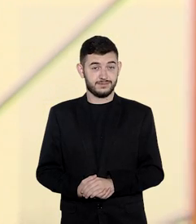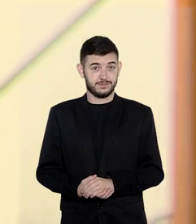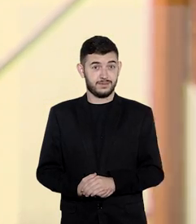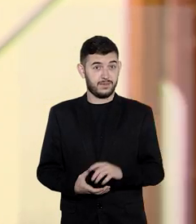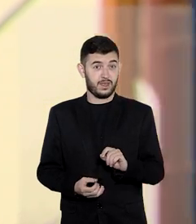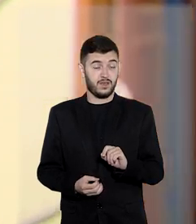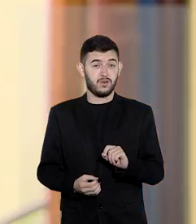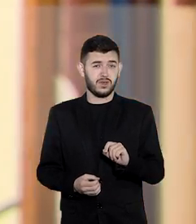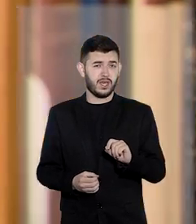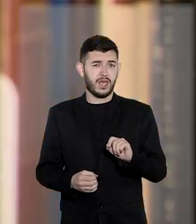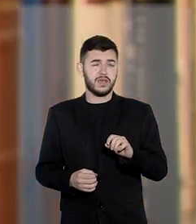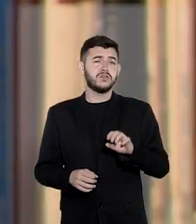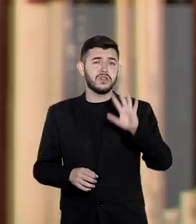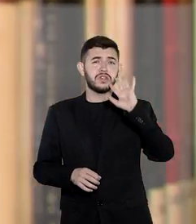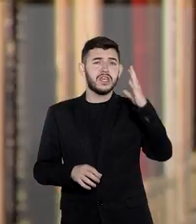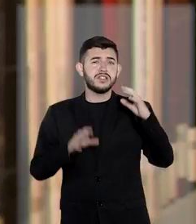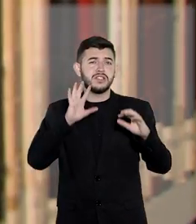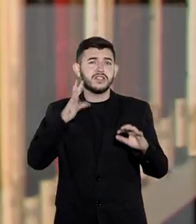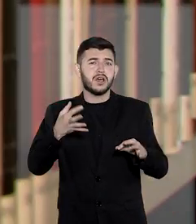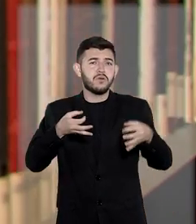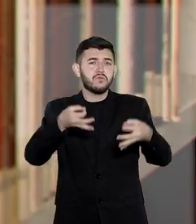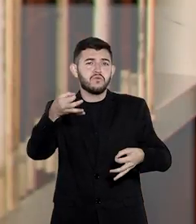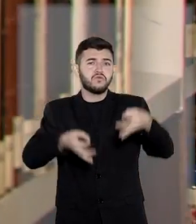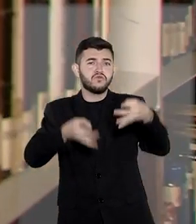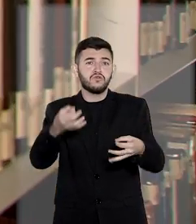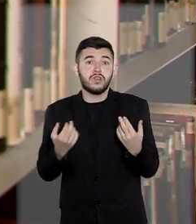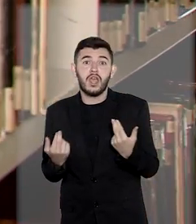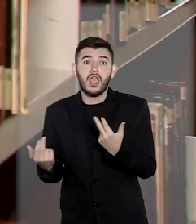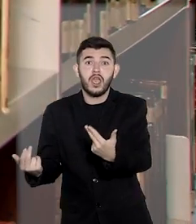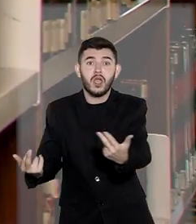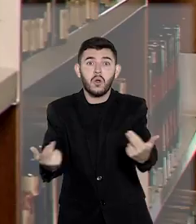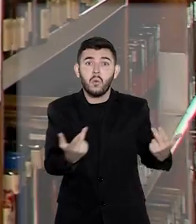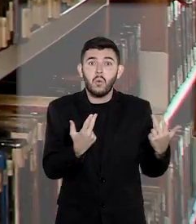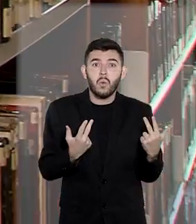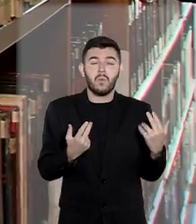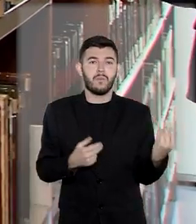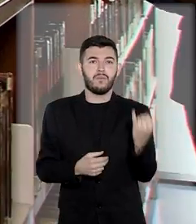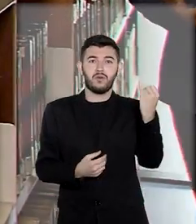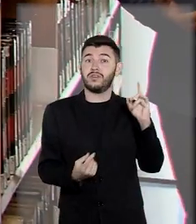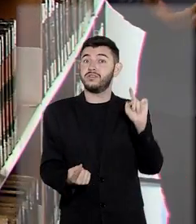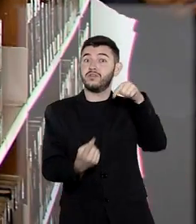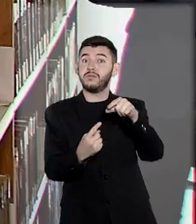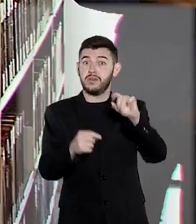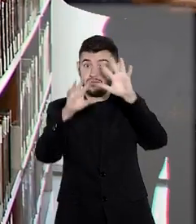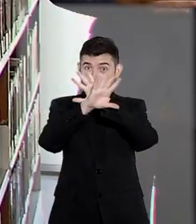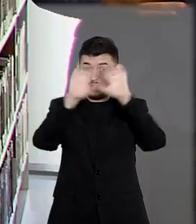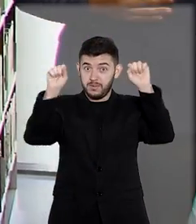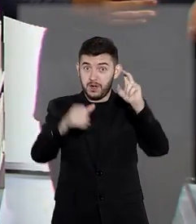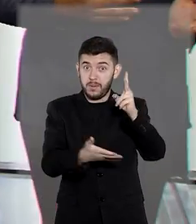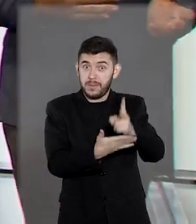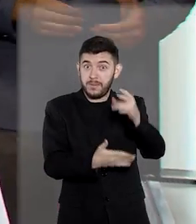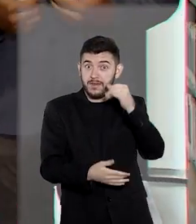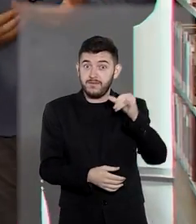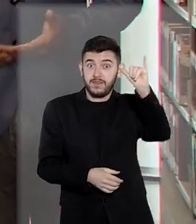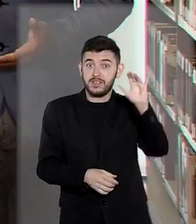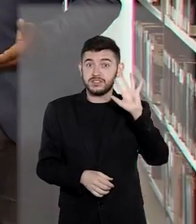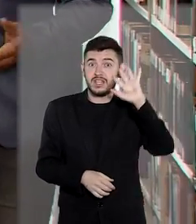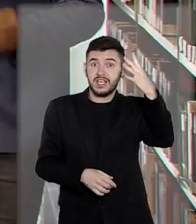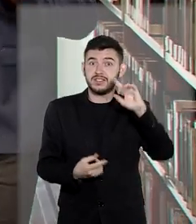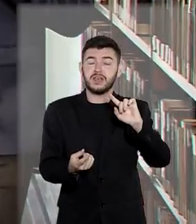A uniformização da jurisprudência é fundamental para evitar que o mesmo tribunal profira decisões